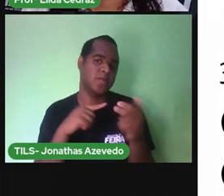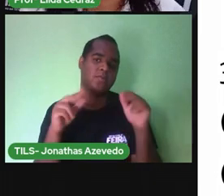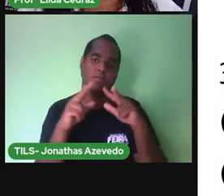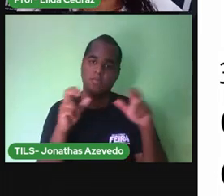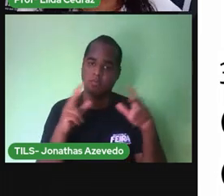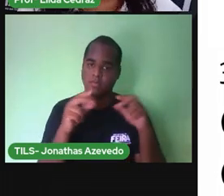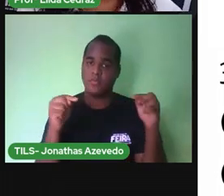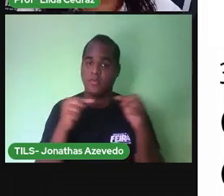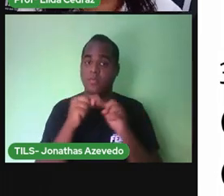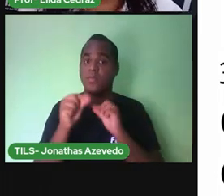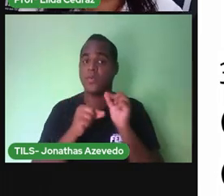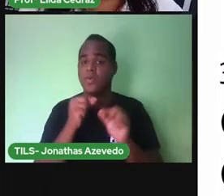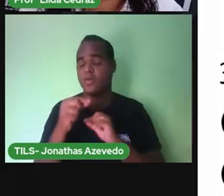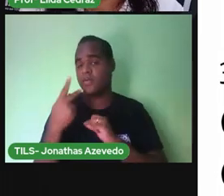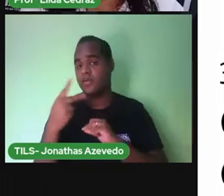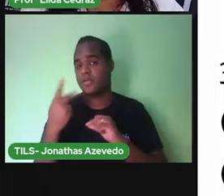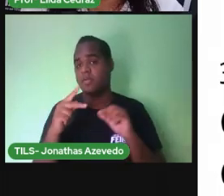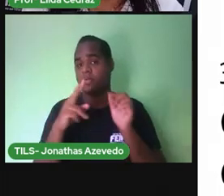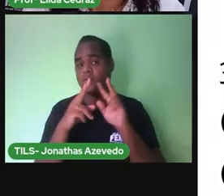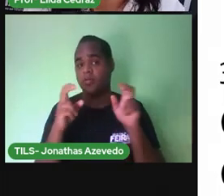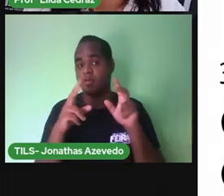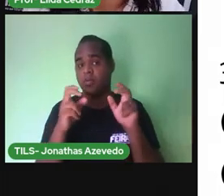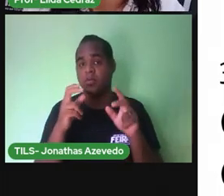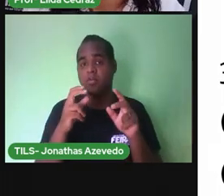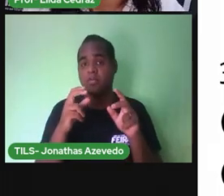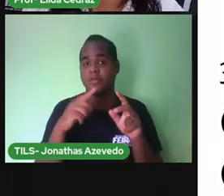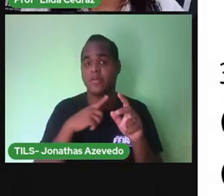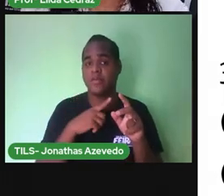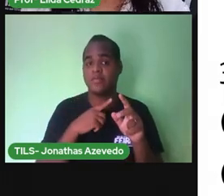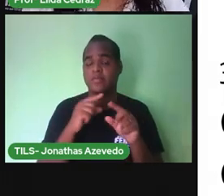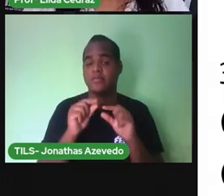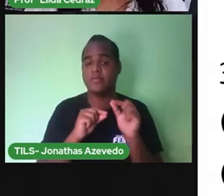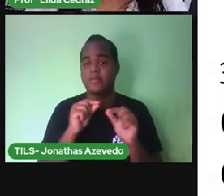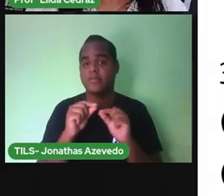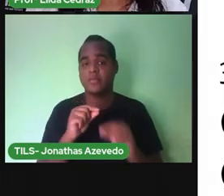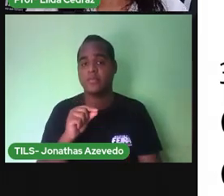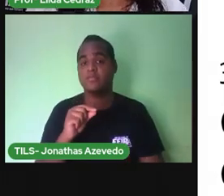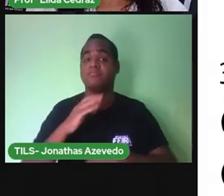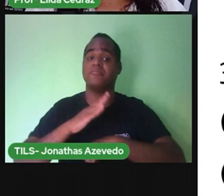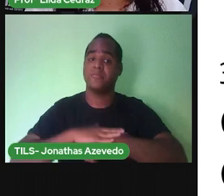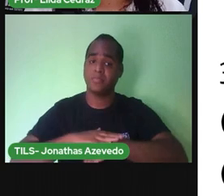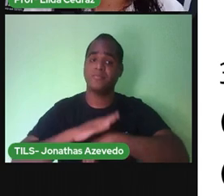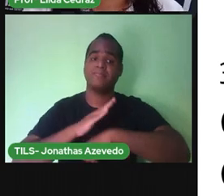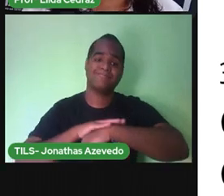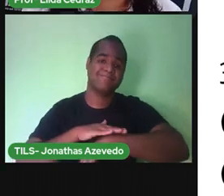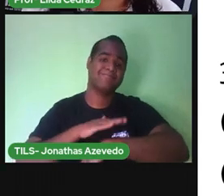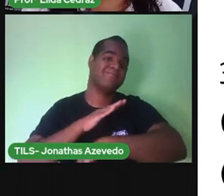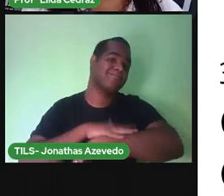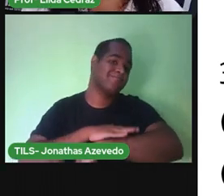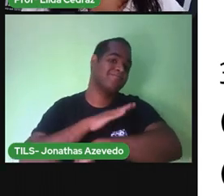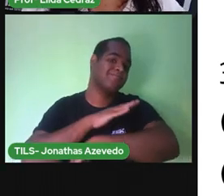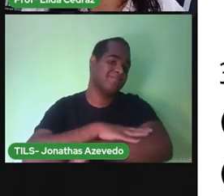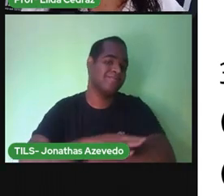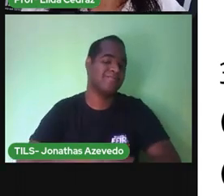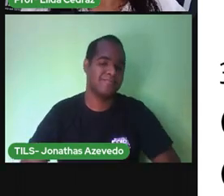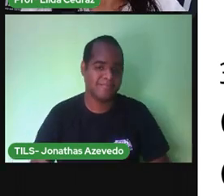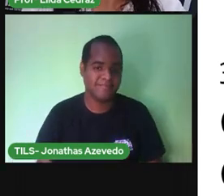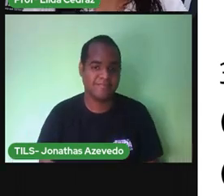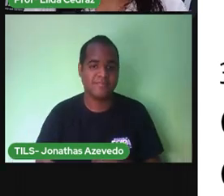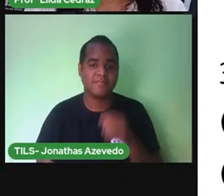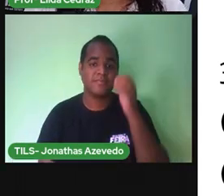Qual é o título da nossa música? Do nosso texto? Isso mesmo Sapo cururu